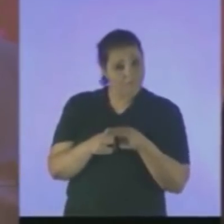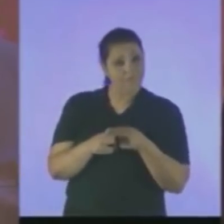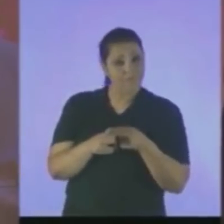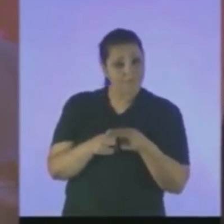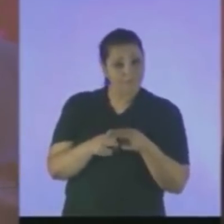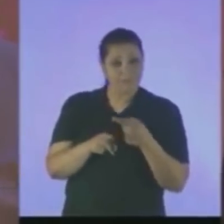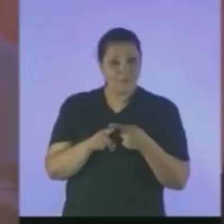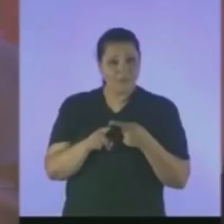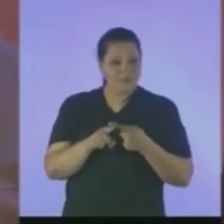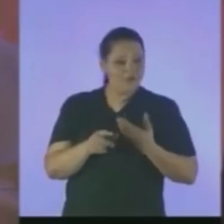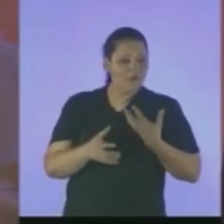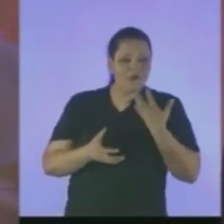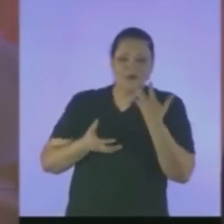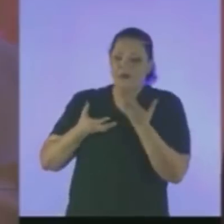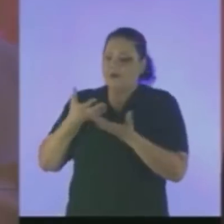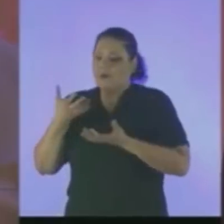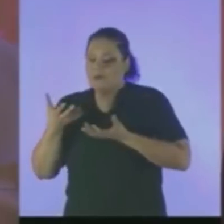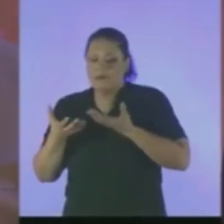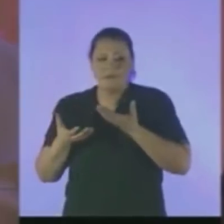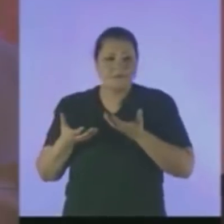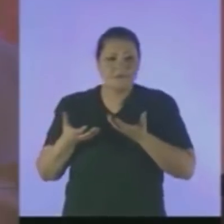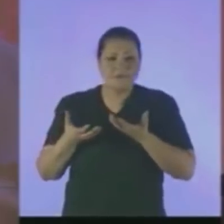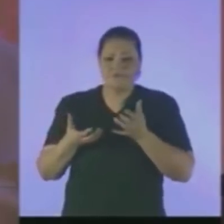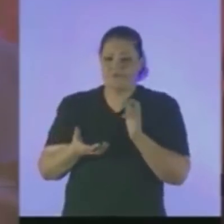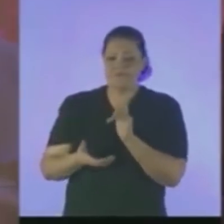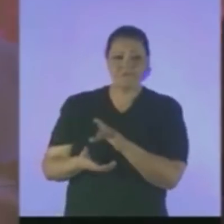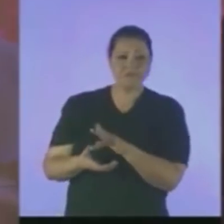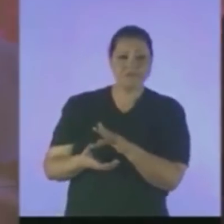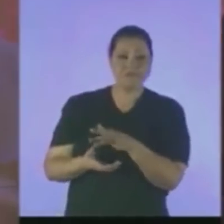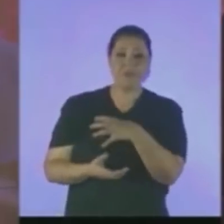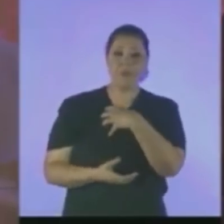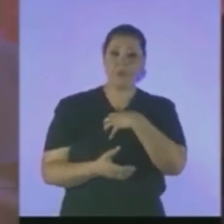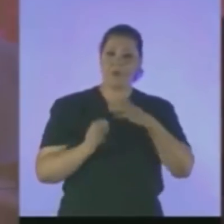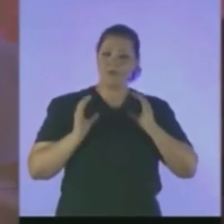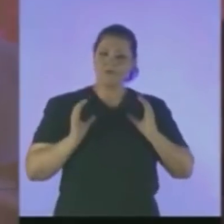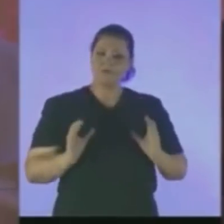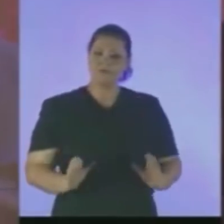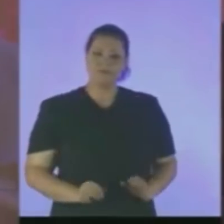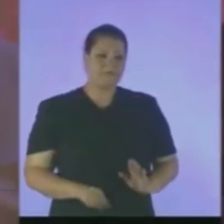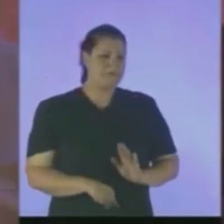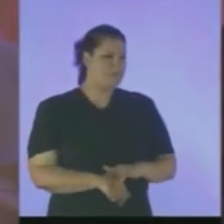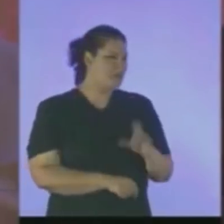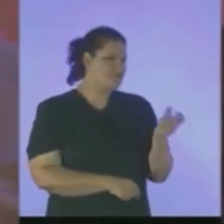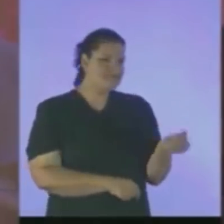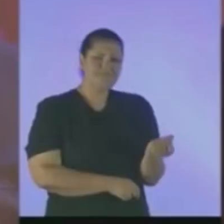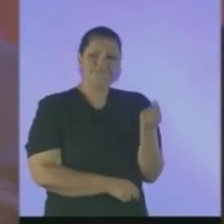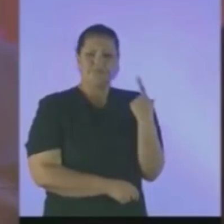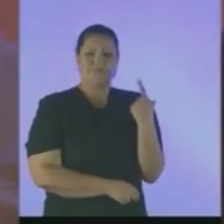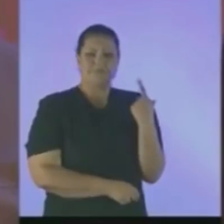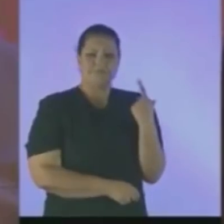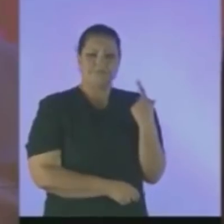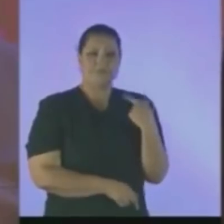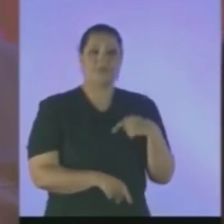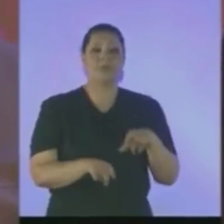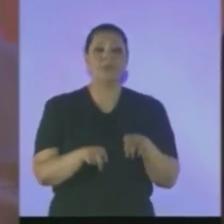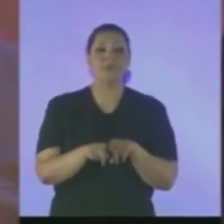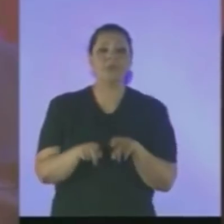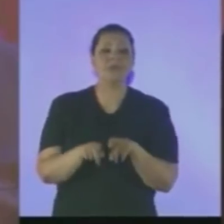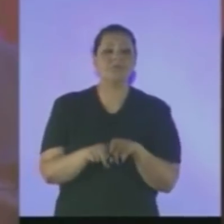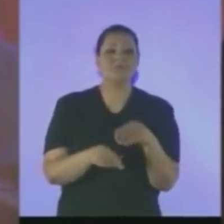paixões Mais vis Dos comportamentos Mais exóticos E dos